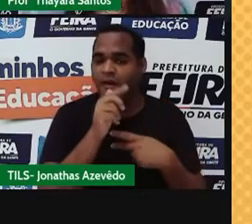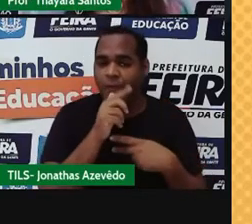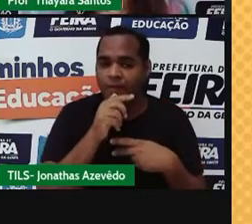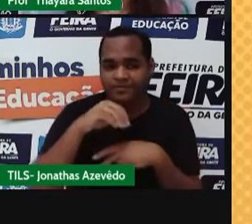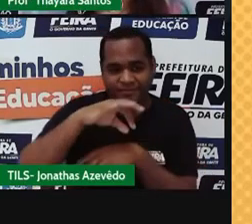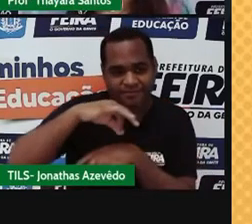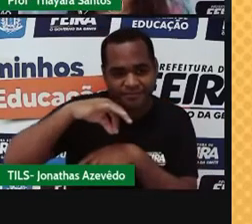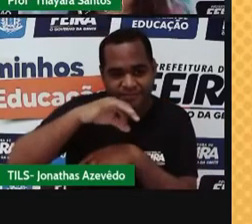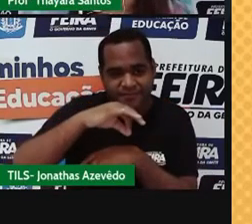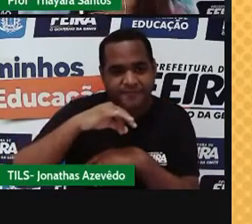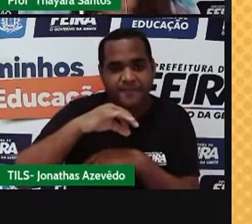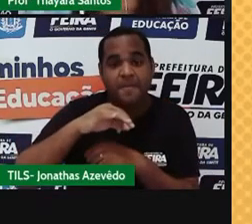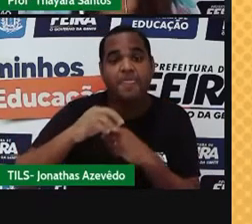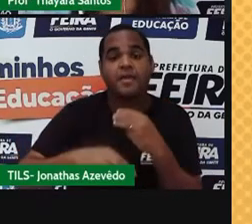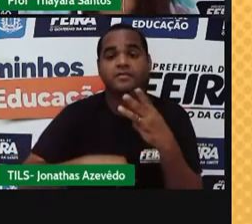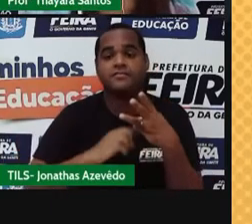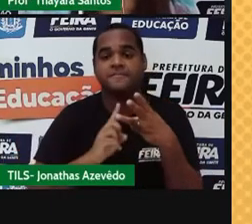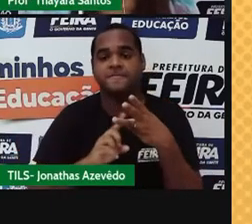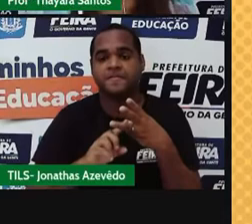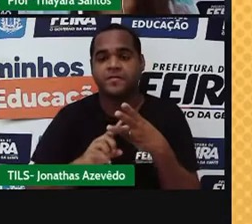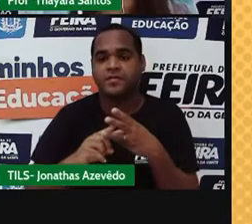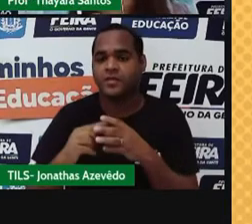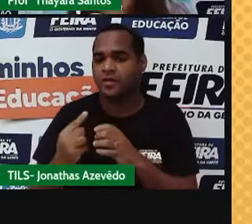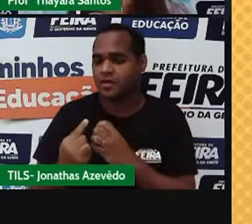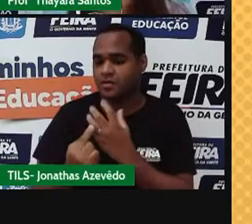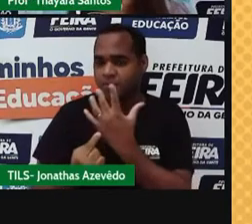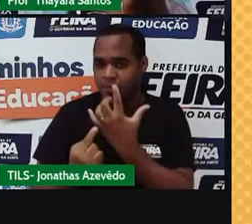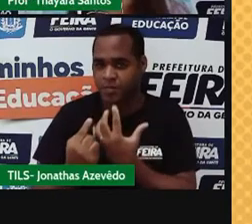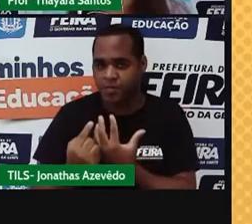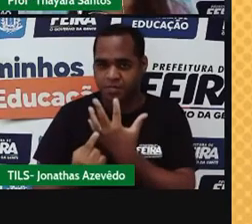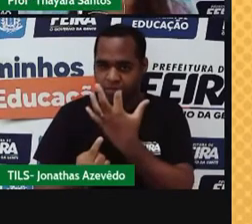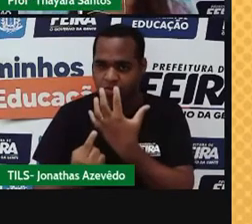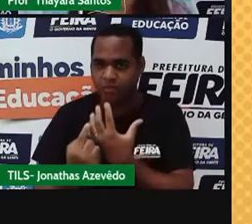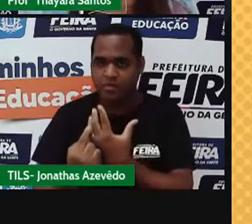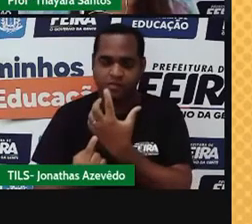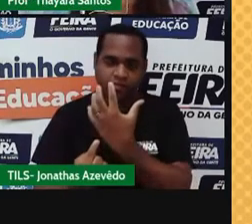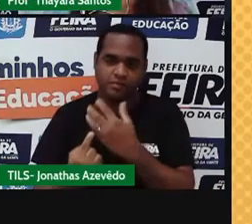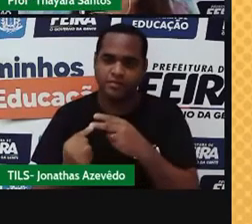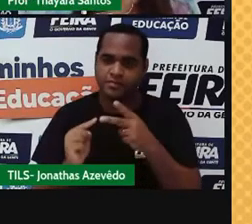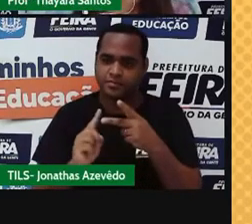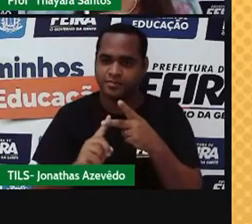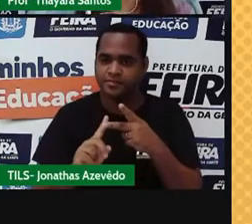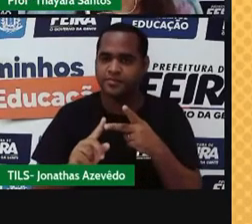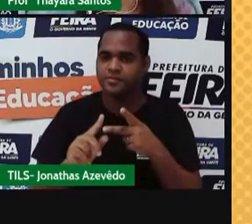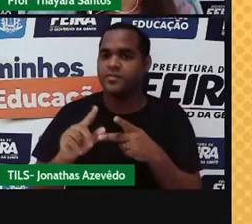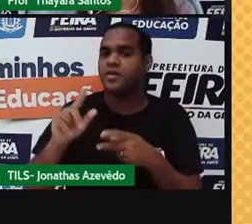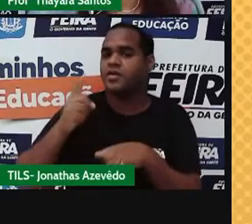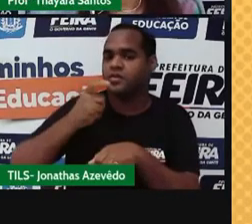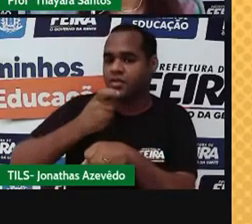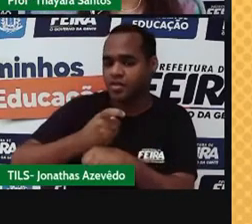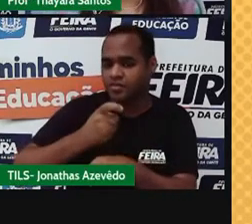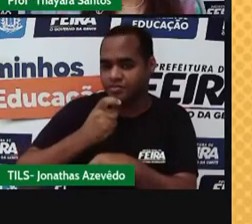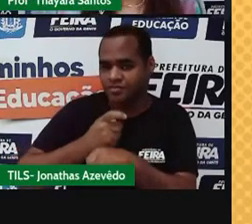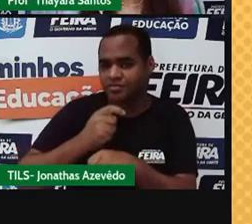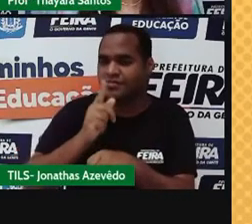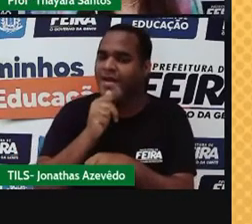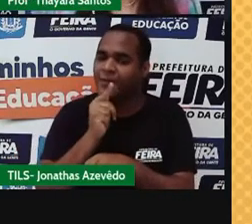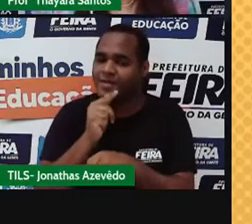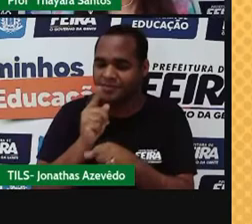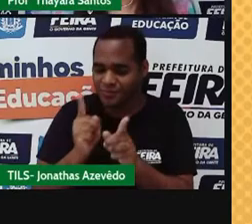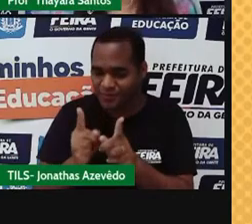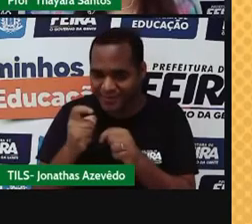mais sal. E o terceiro que tem vapor de água no recipiente, gelo e água mineral. E aí,